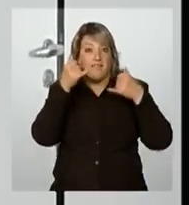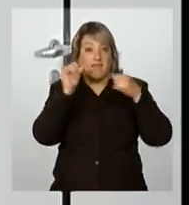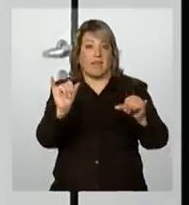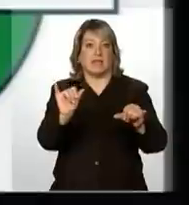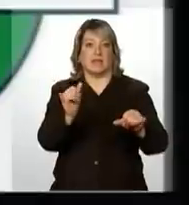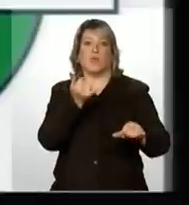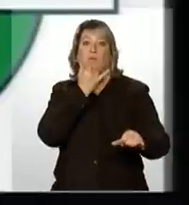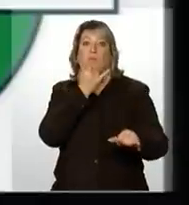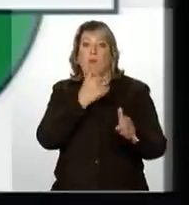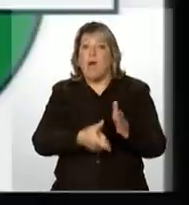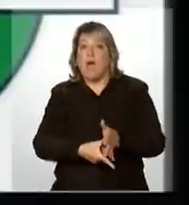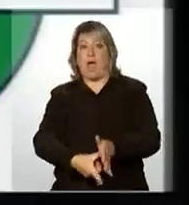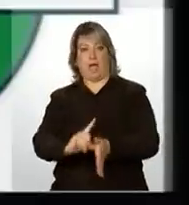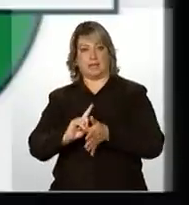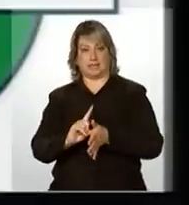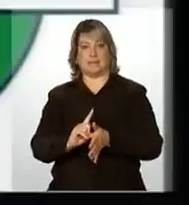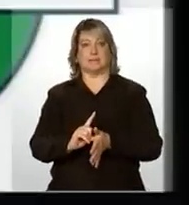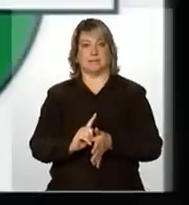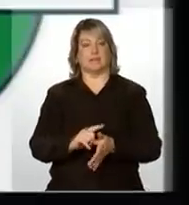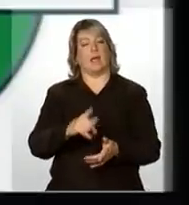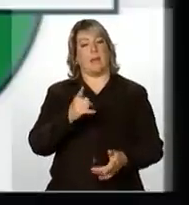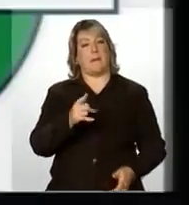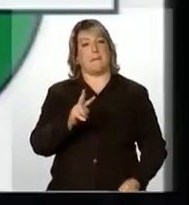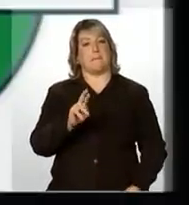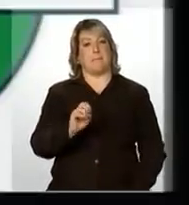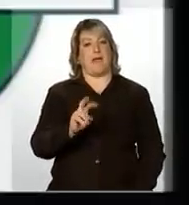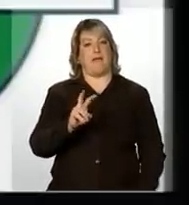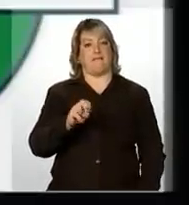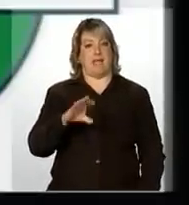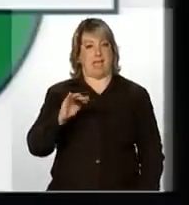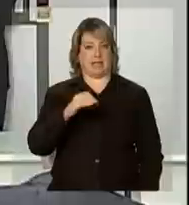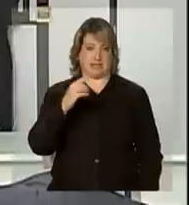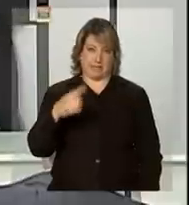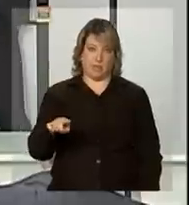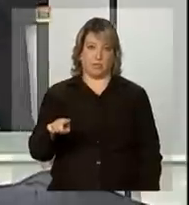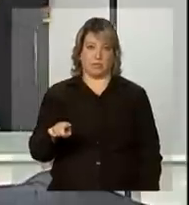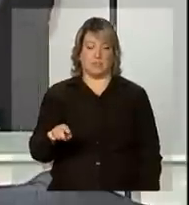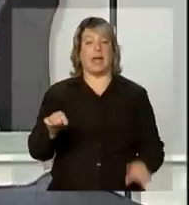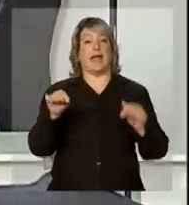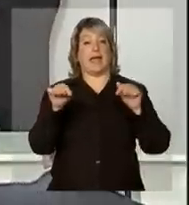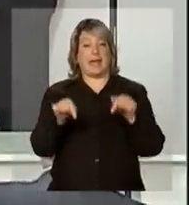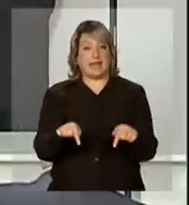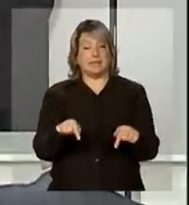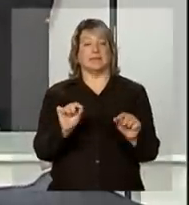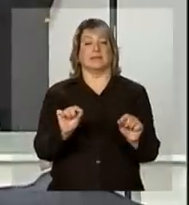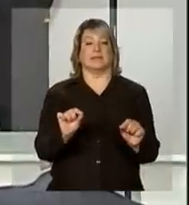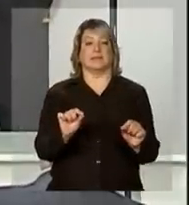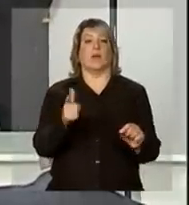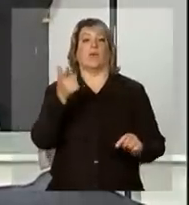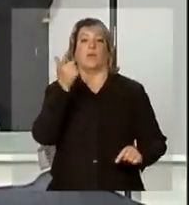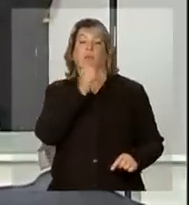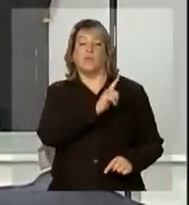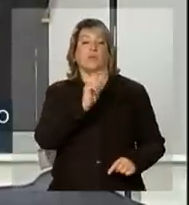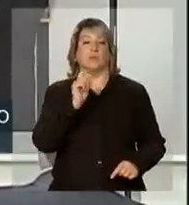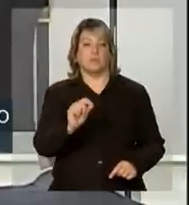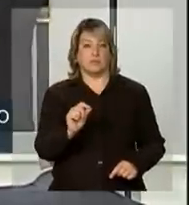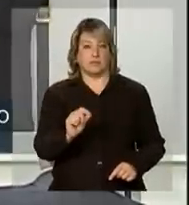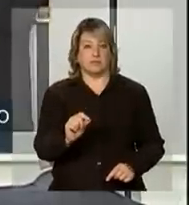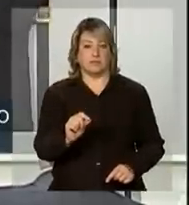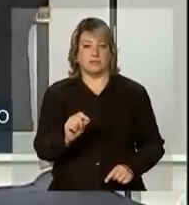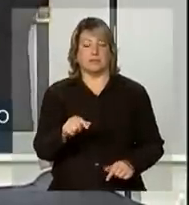Ele entra para a prevenção. A prevenção, ela se dá nesse